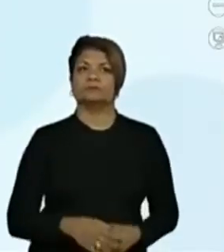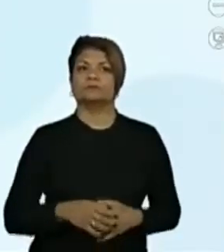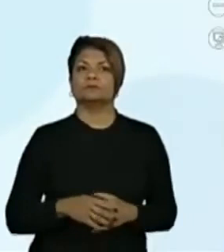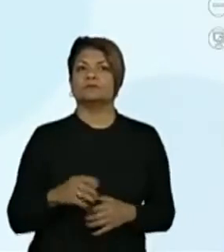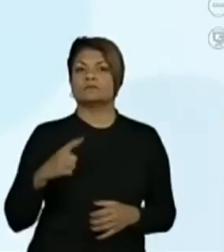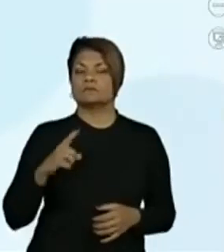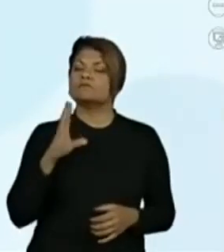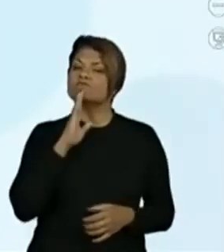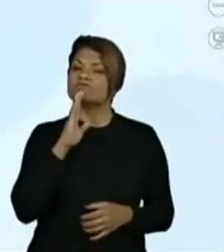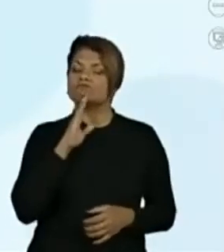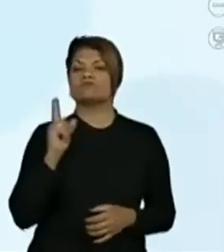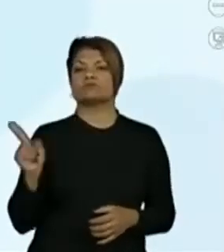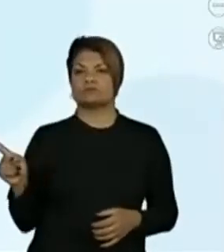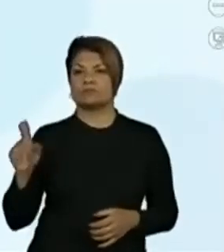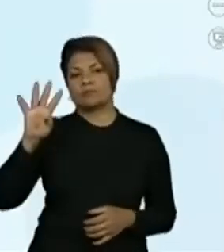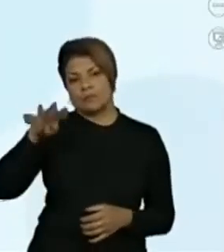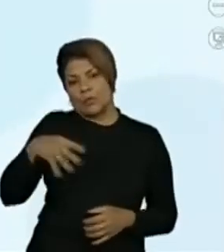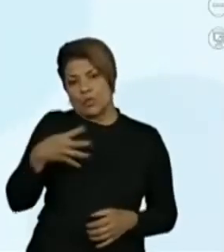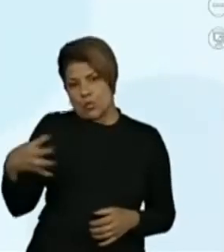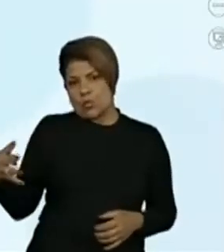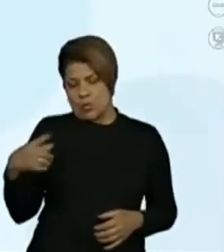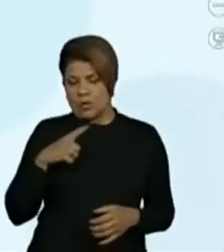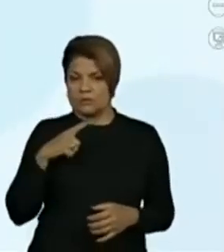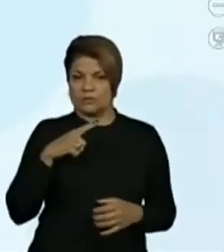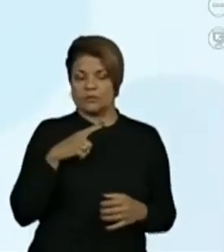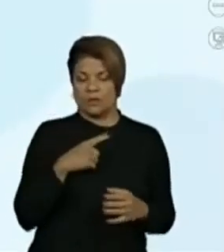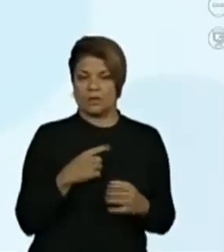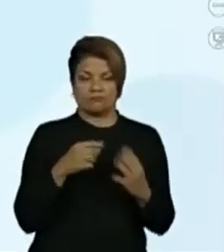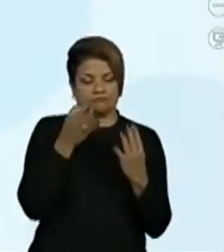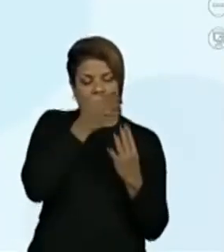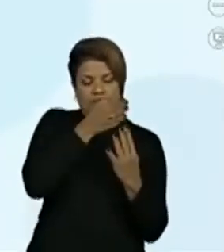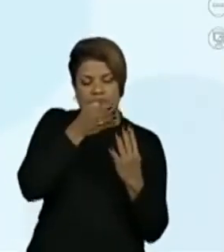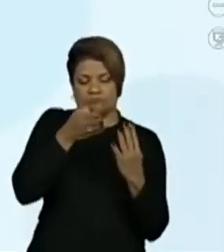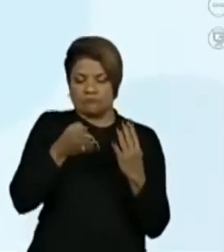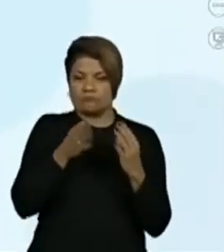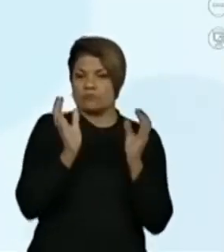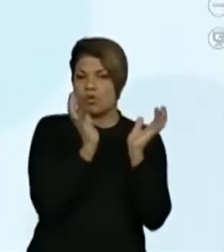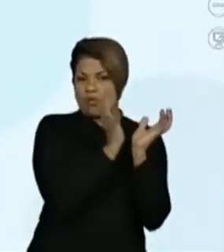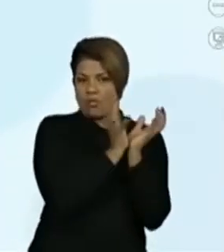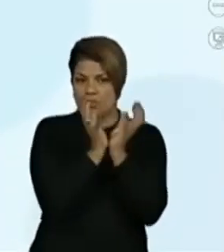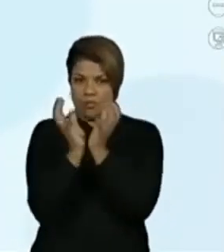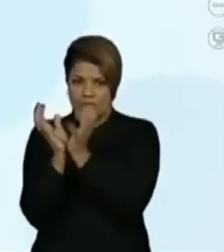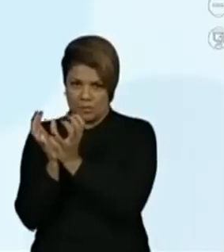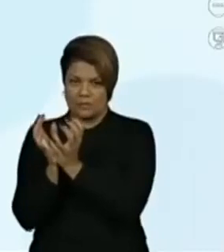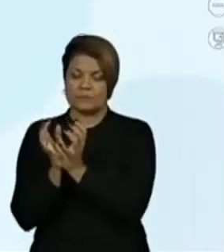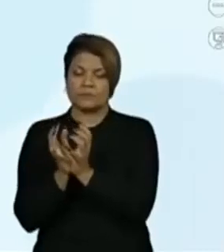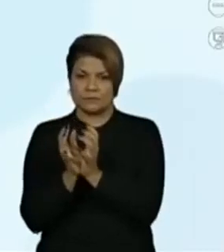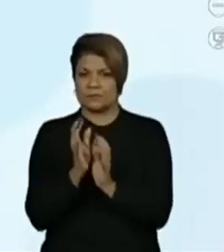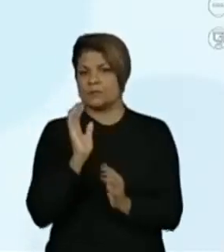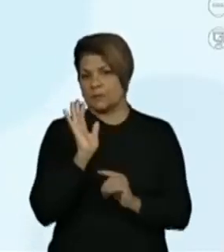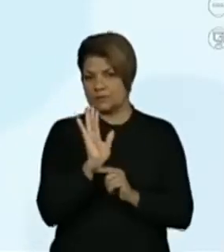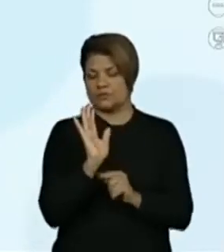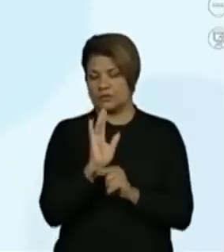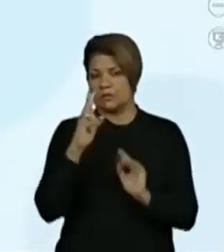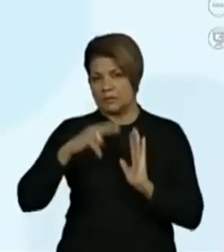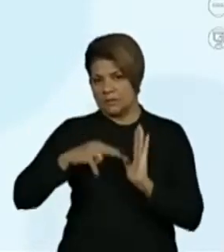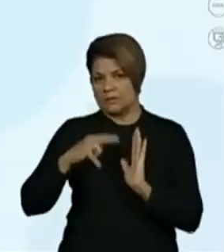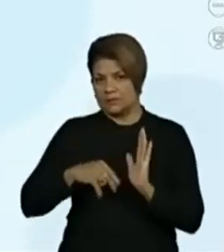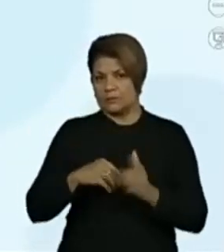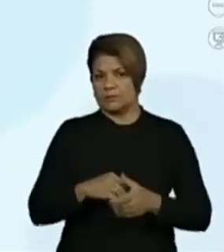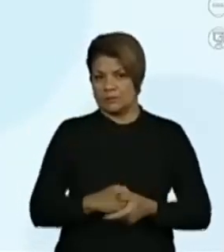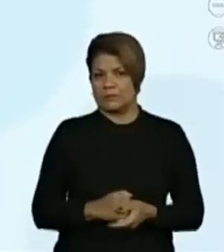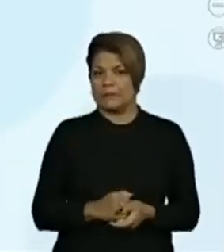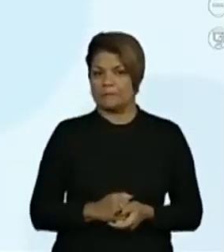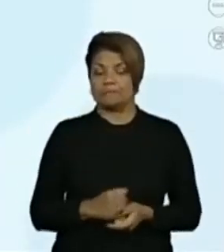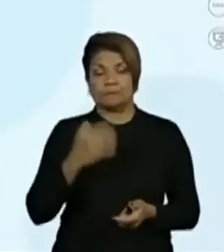Nosso conhecido quadro de classes e ordens que pode ser usado para apoio da nossa leitura. Vai